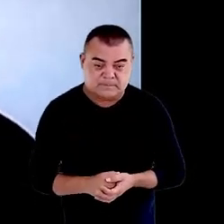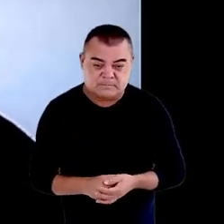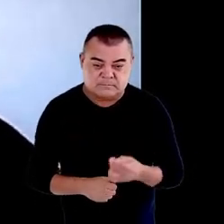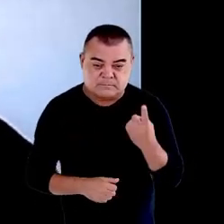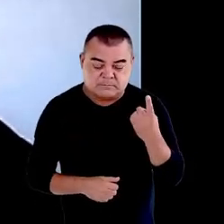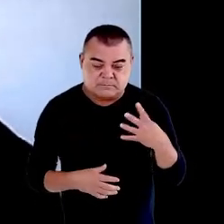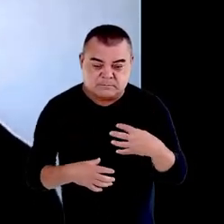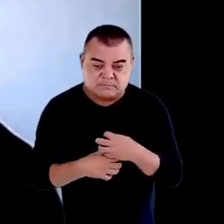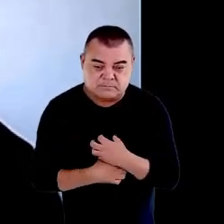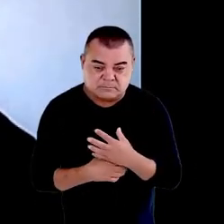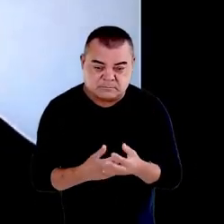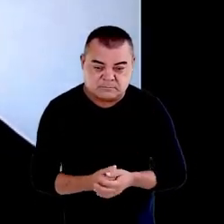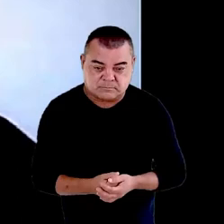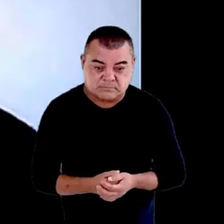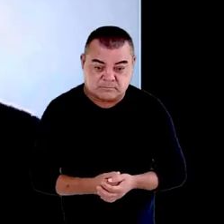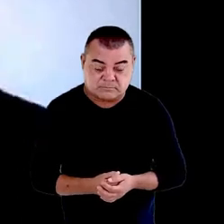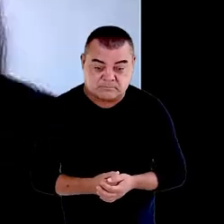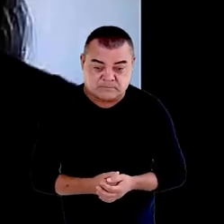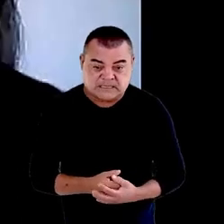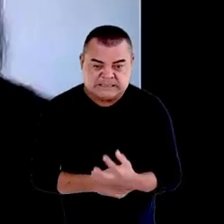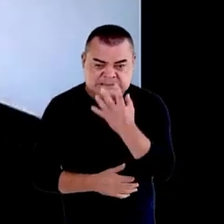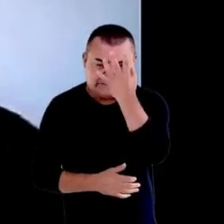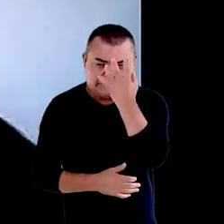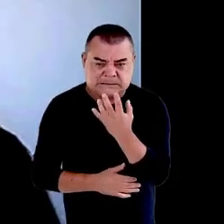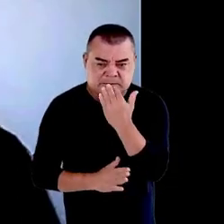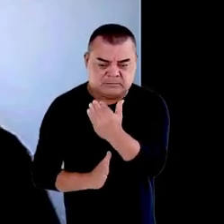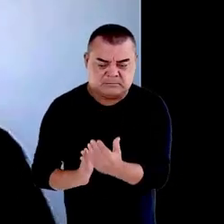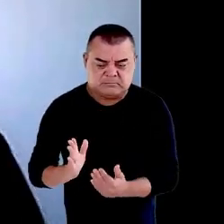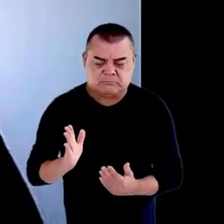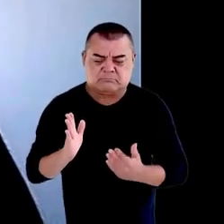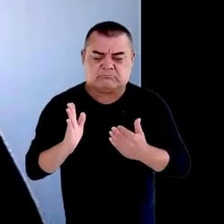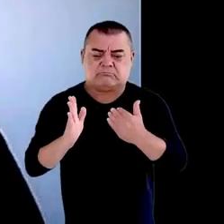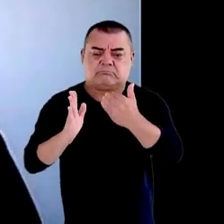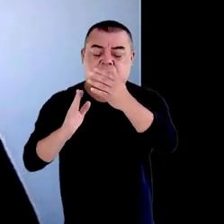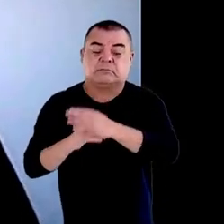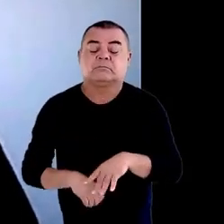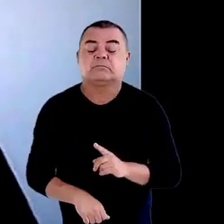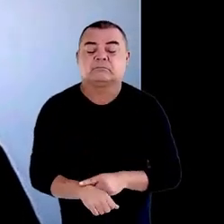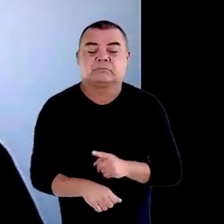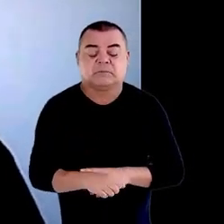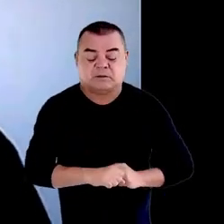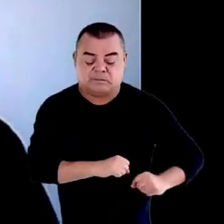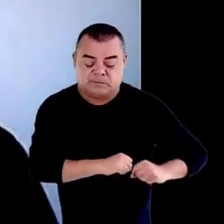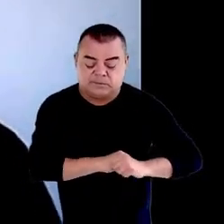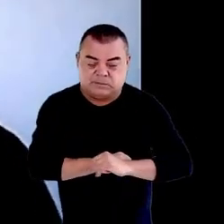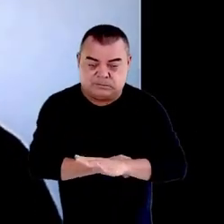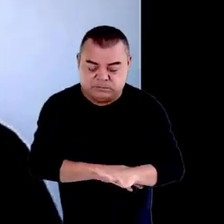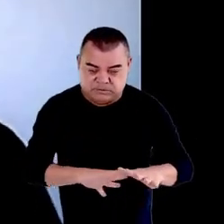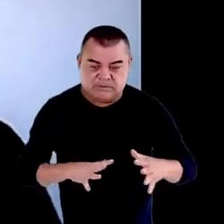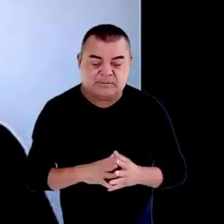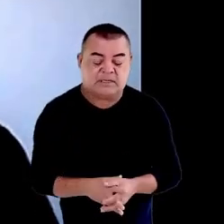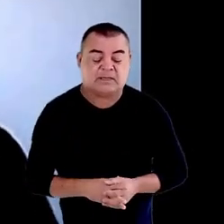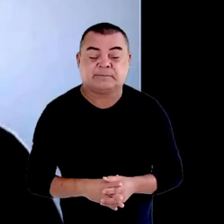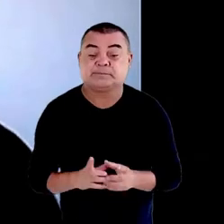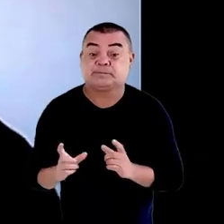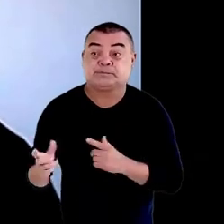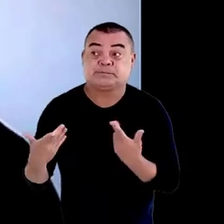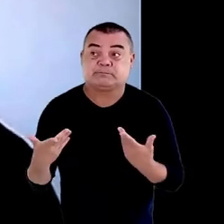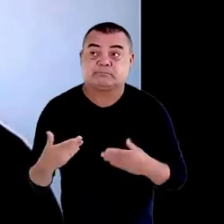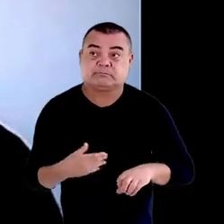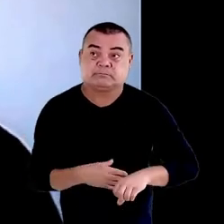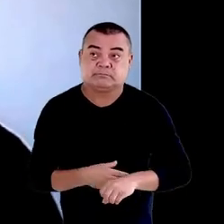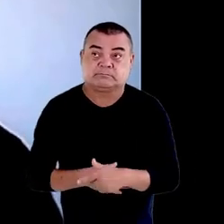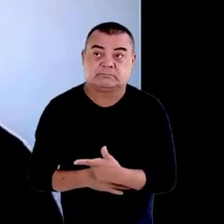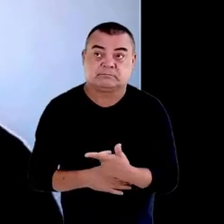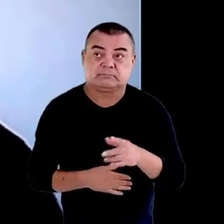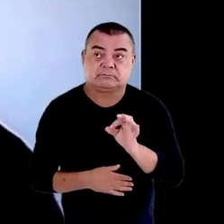condição de extremo agravamento em tempos de pandemia, onde 92